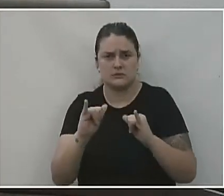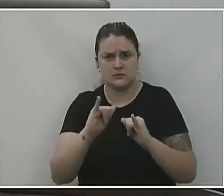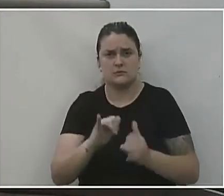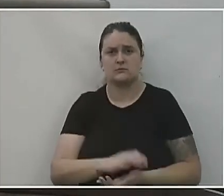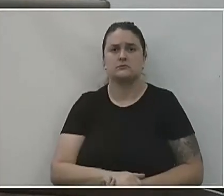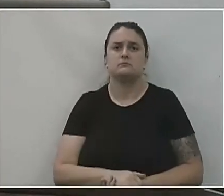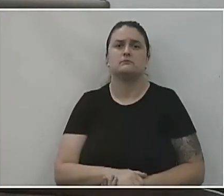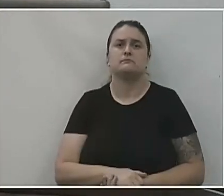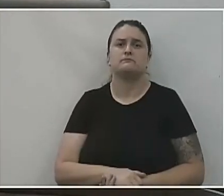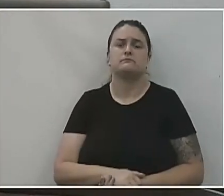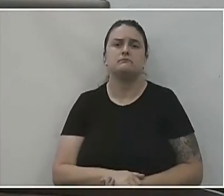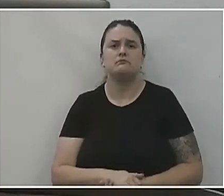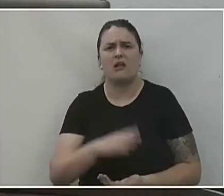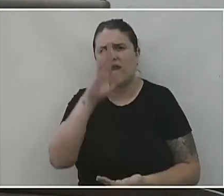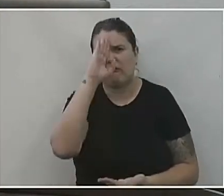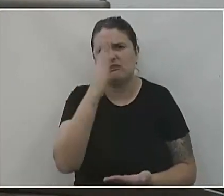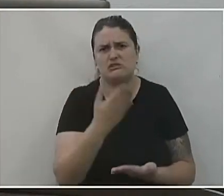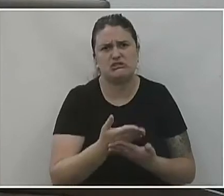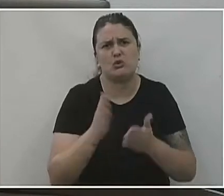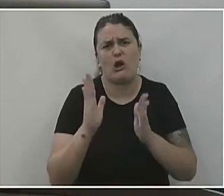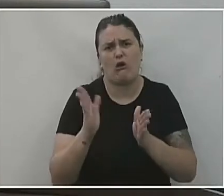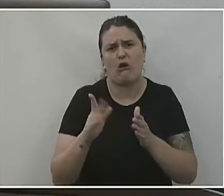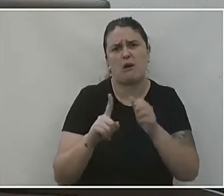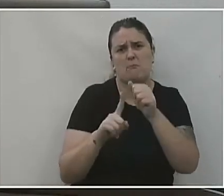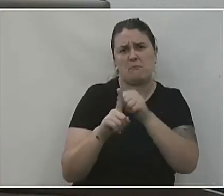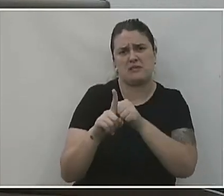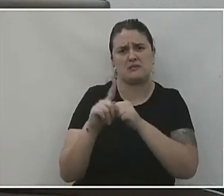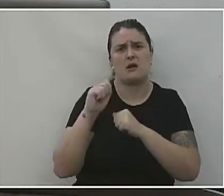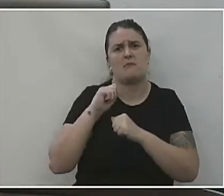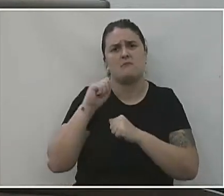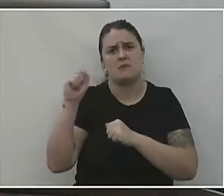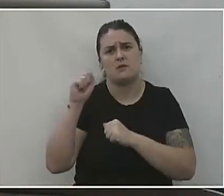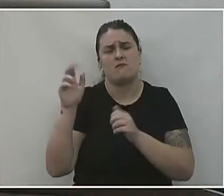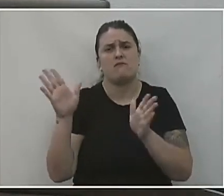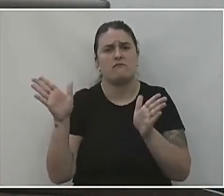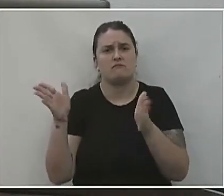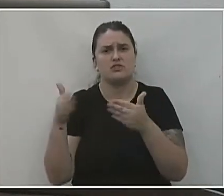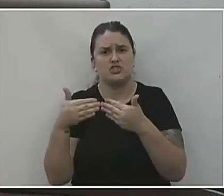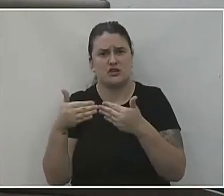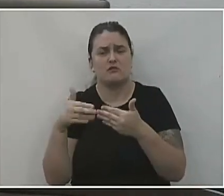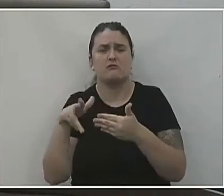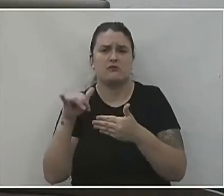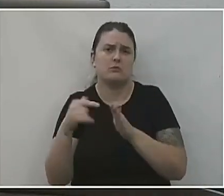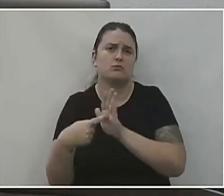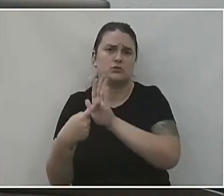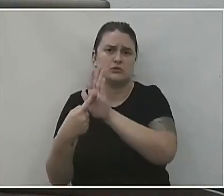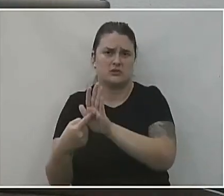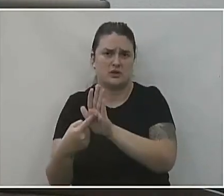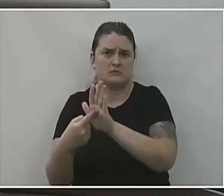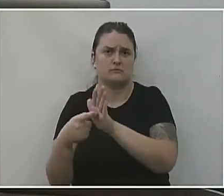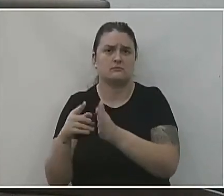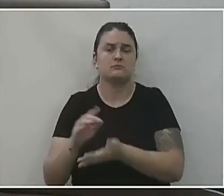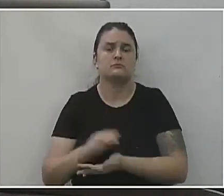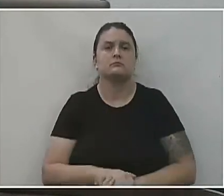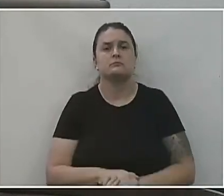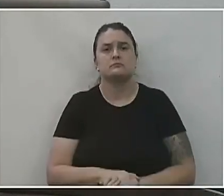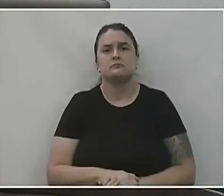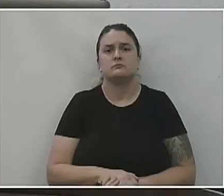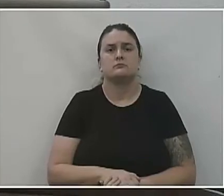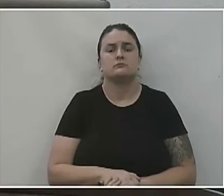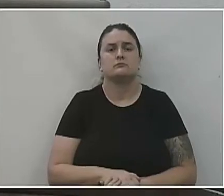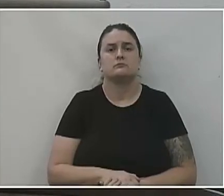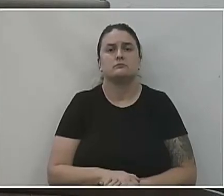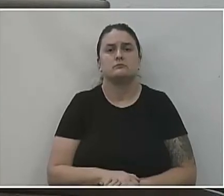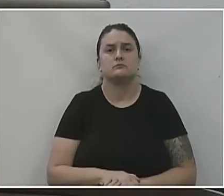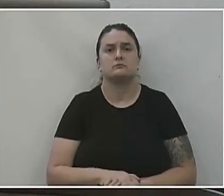informações. E acredito que agora, final de abril, a gente conclua o quadrimestre já possa fazer uma apresentação mais efetiva. Mas a